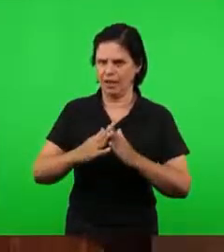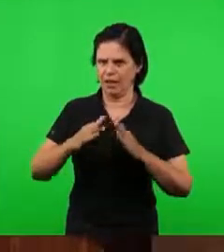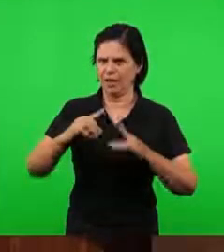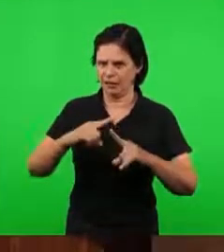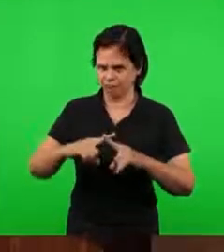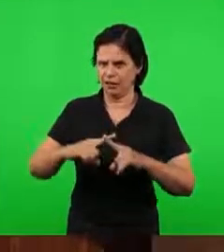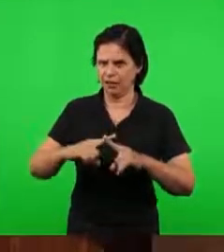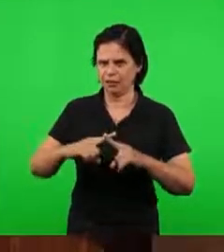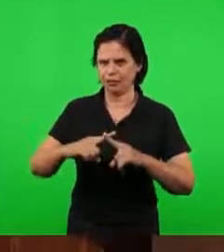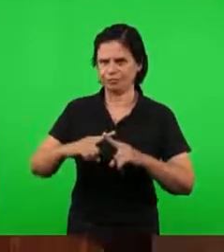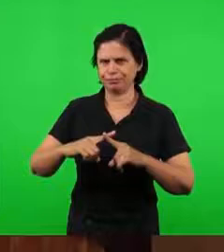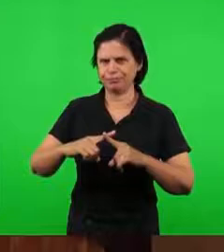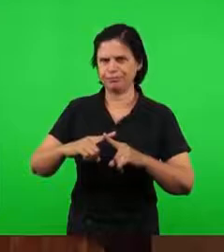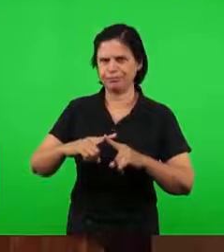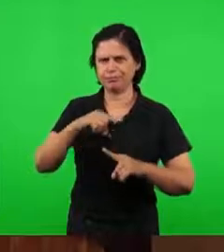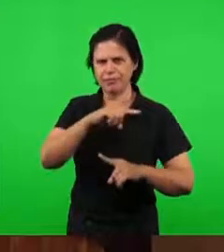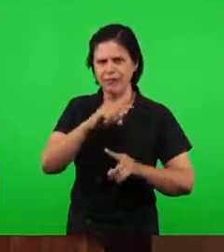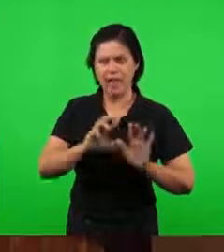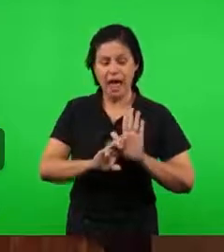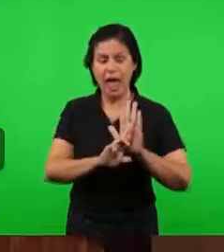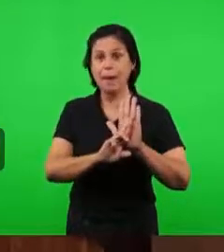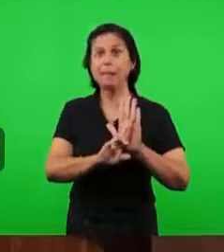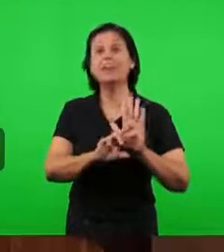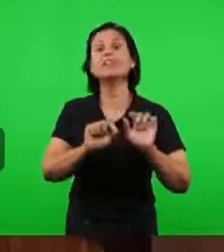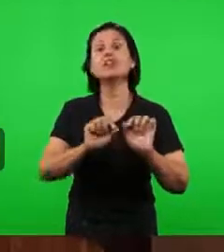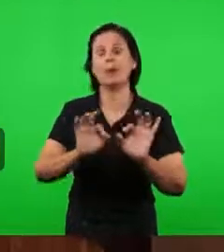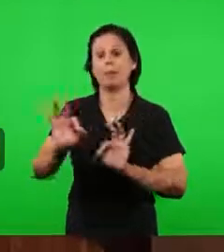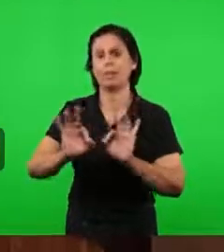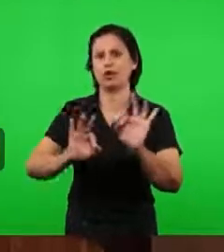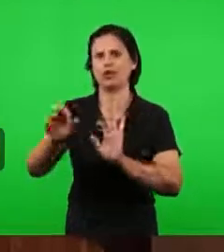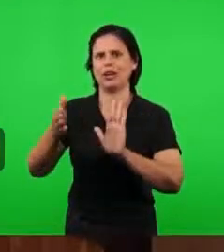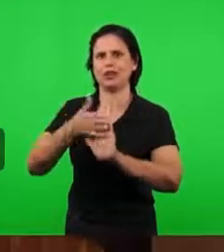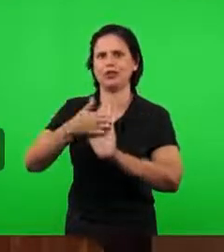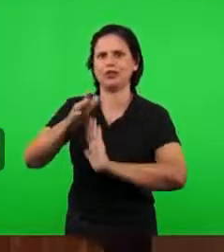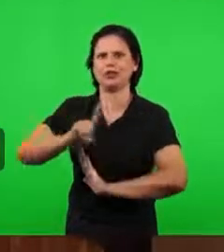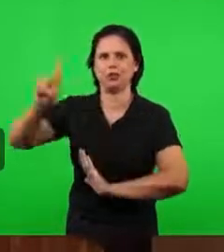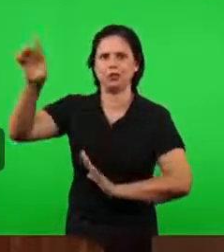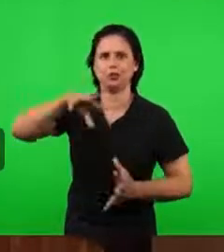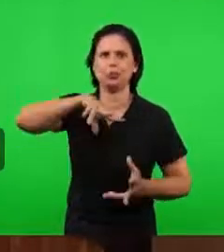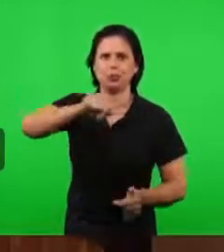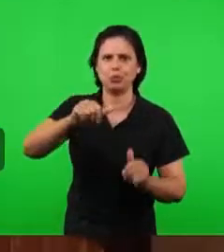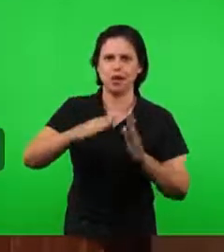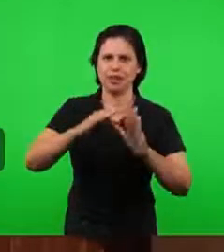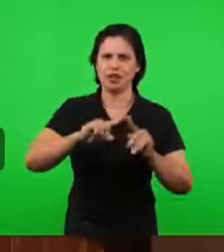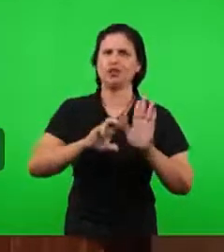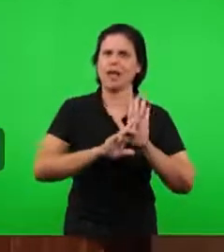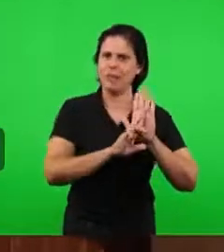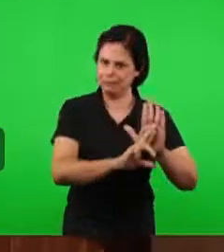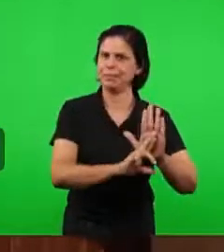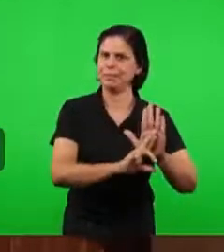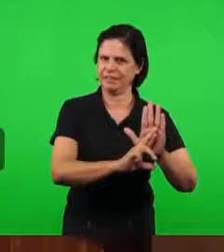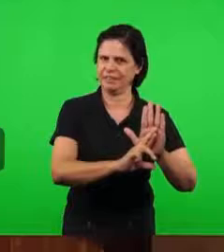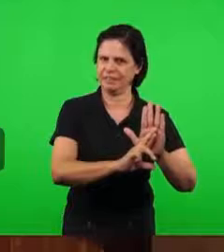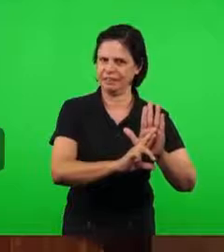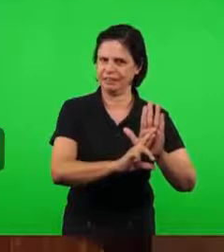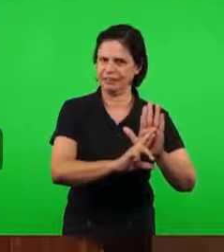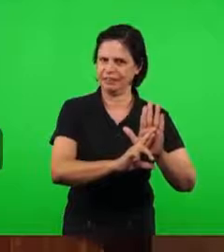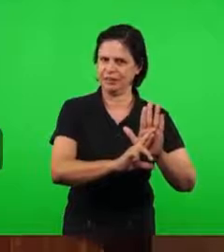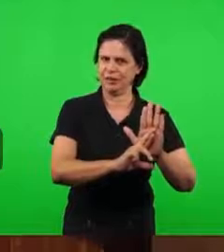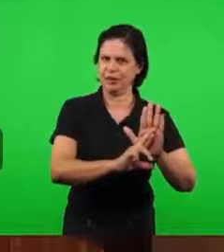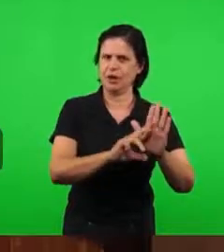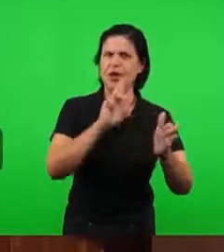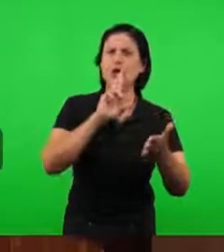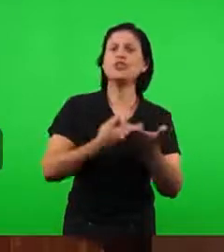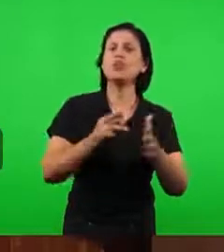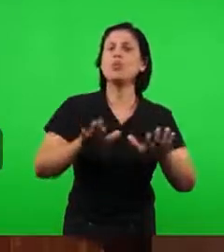representante do projeto de Deus no mundo, como resultado da ressurreição